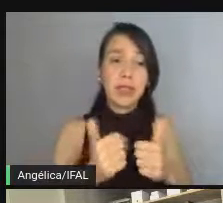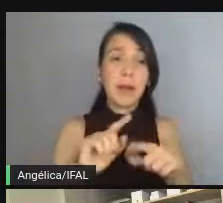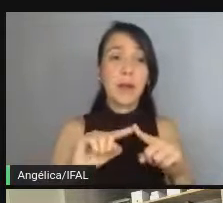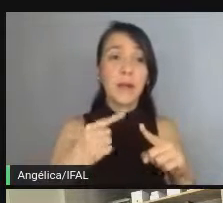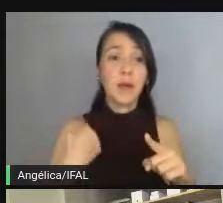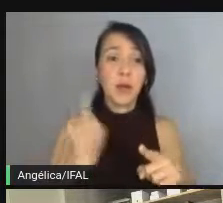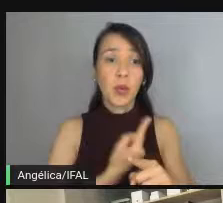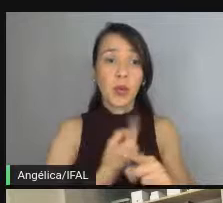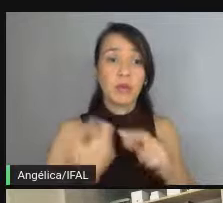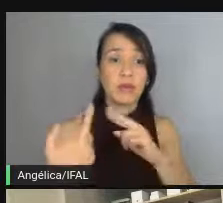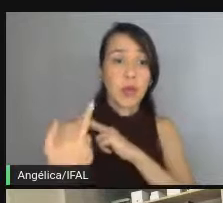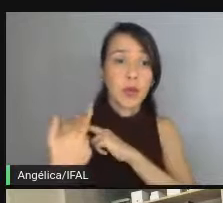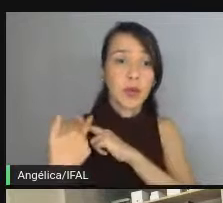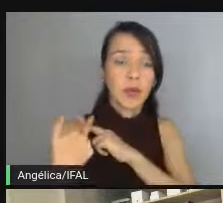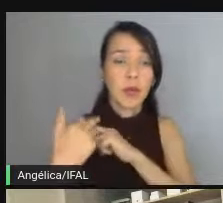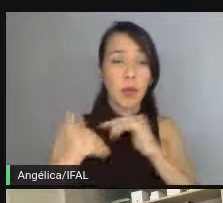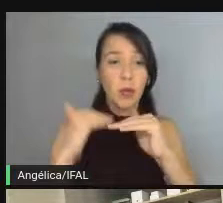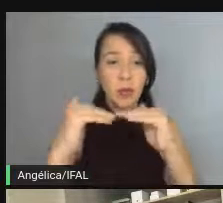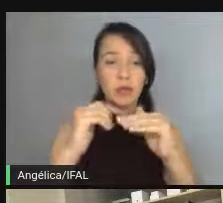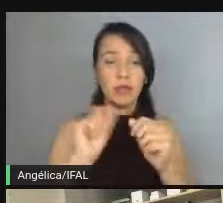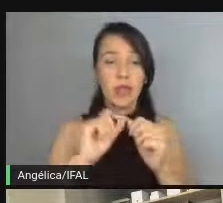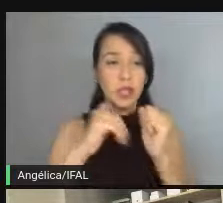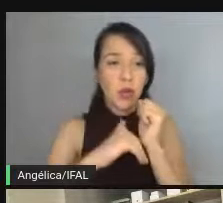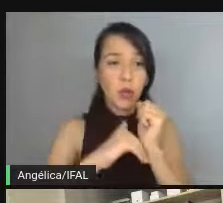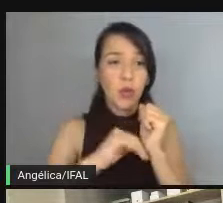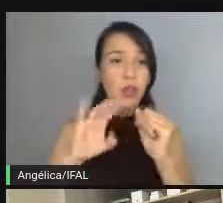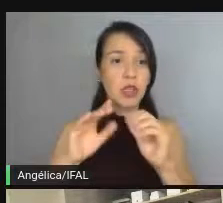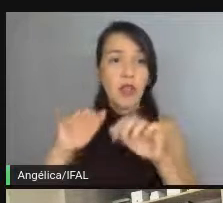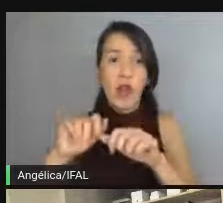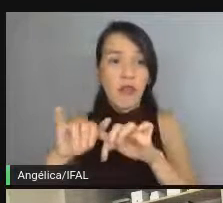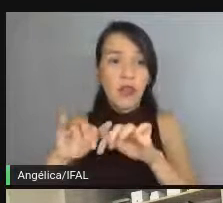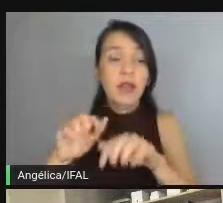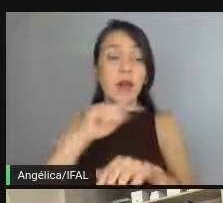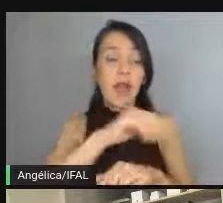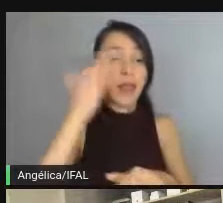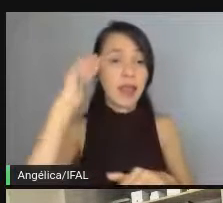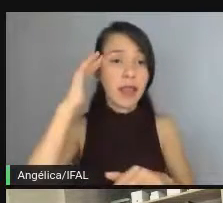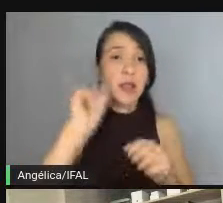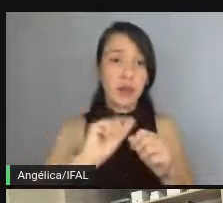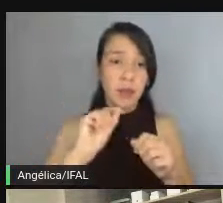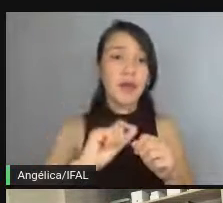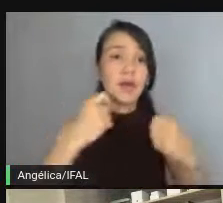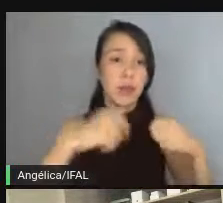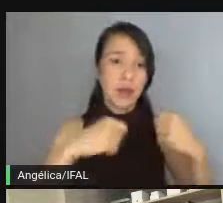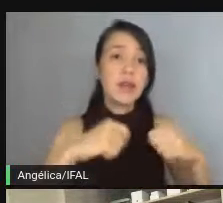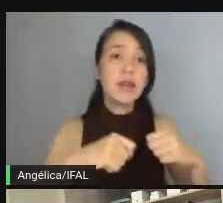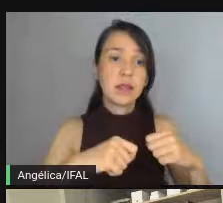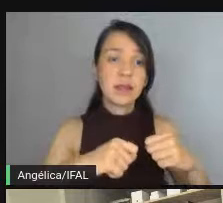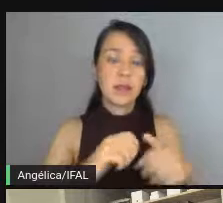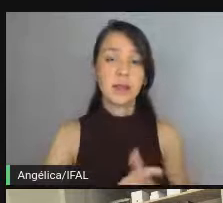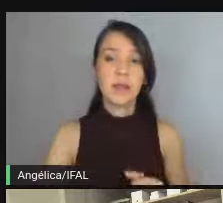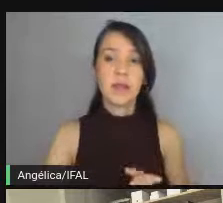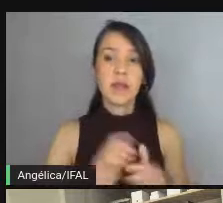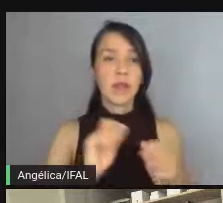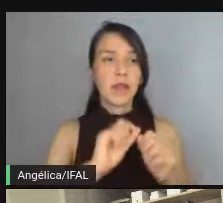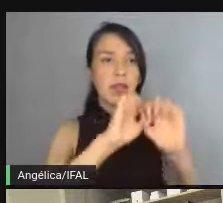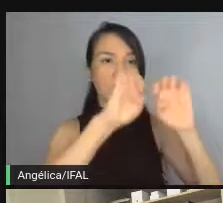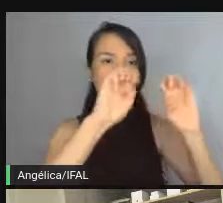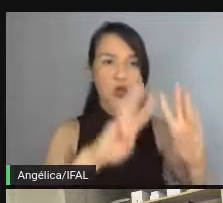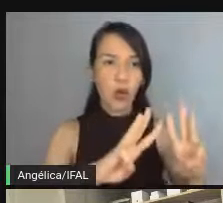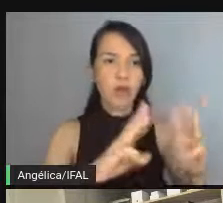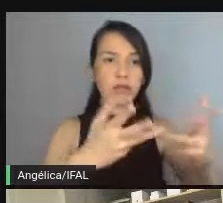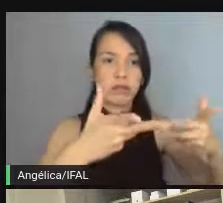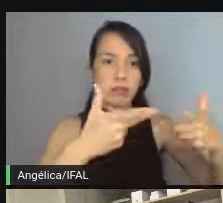Nosso papel como desenvolvedor não é simplesmente codificar, é também interpretar o que vai ser feito. A gente precisa, para fazer um software de qualidade,